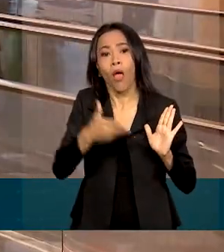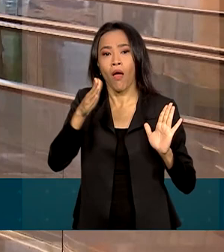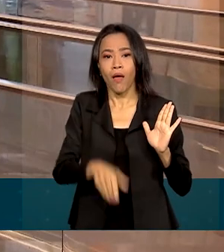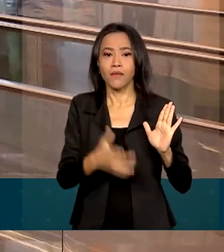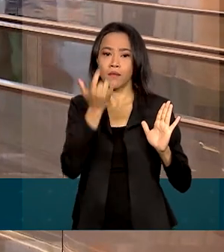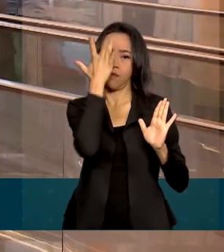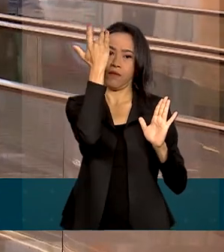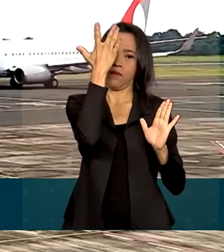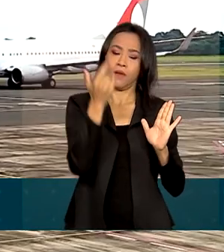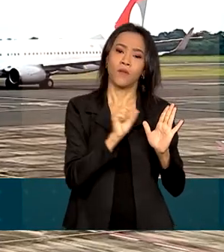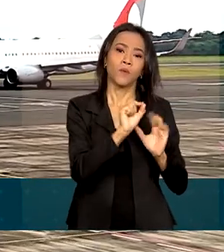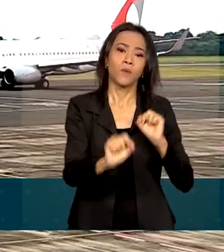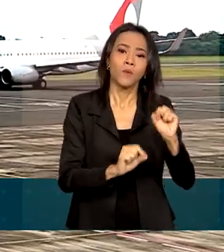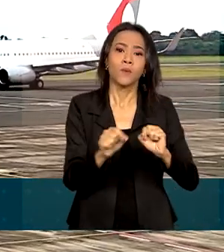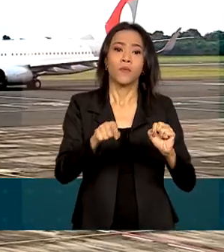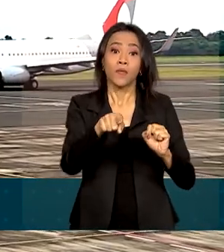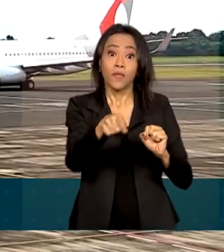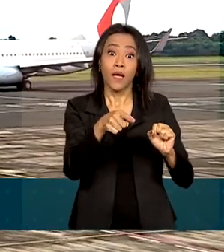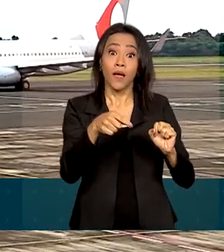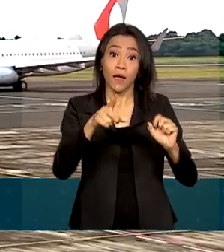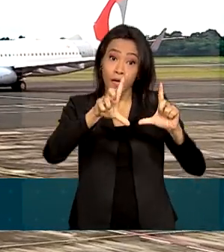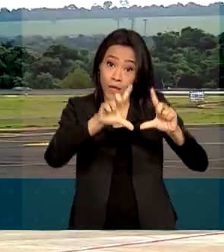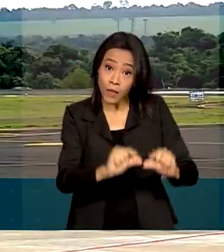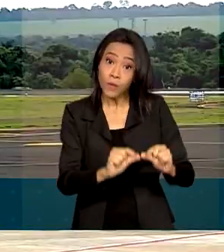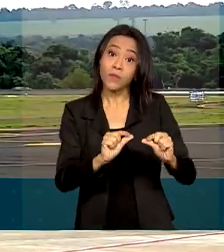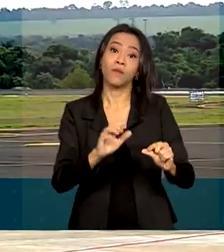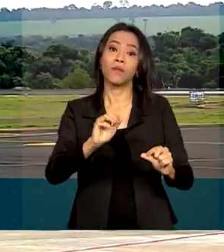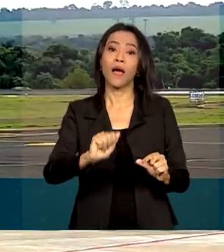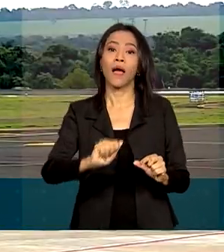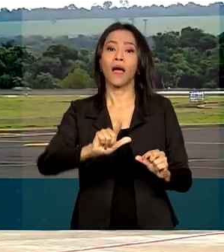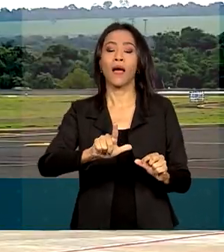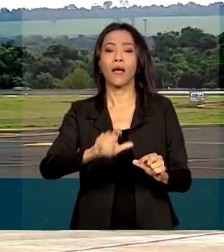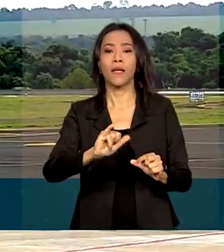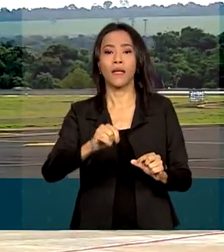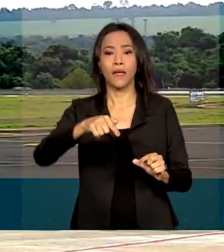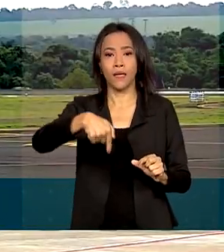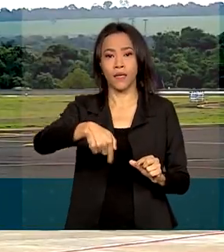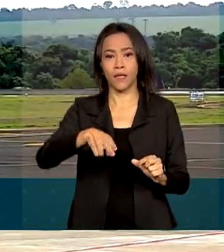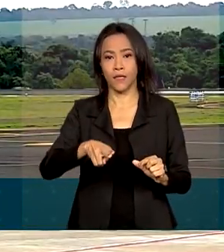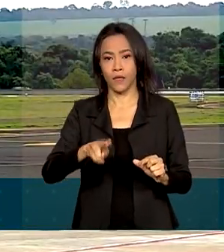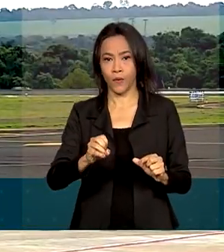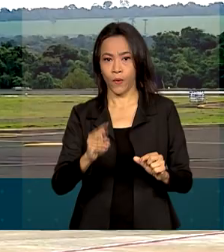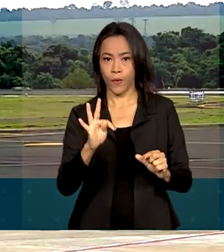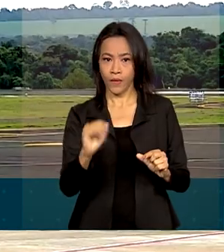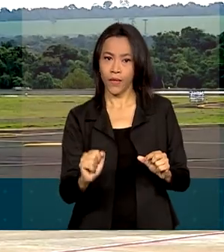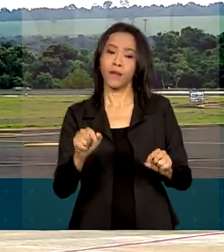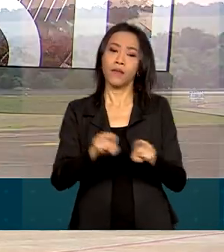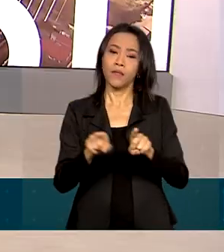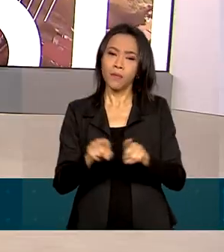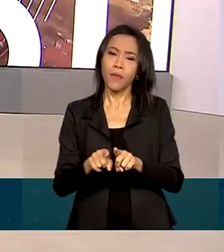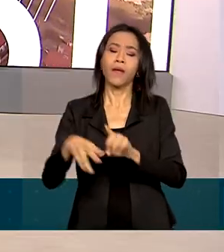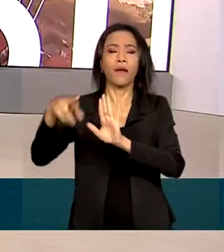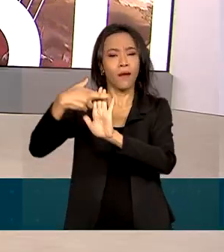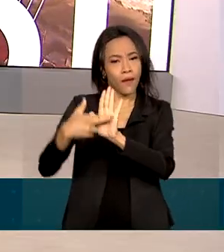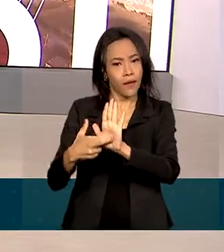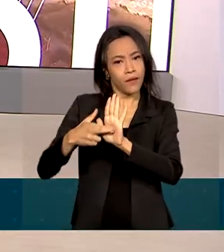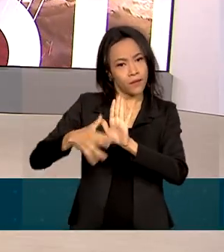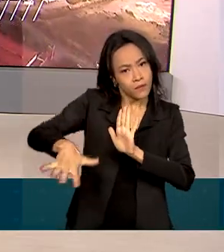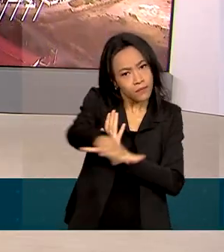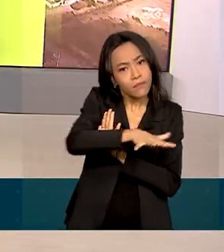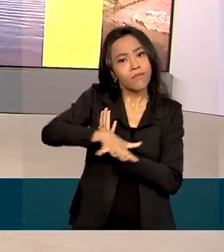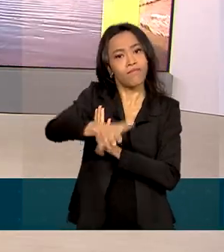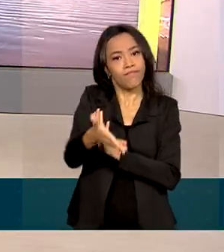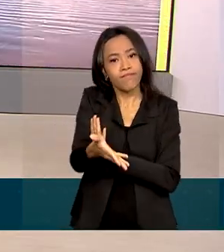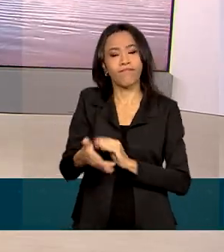operacionalização da redução na alíquota e estipular as regras para o benefício. O